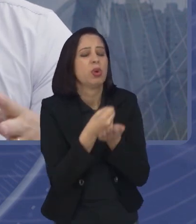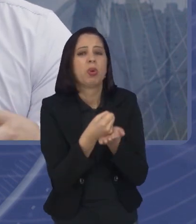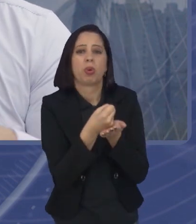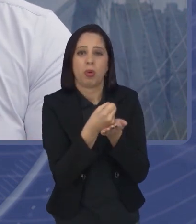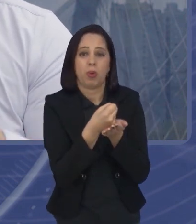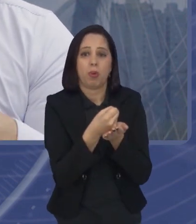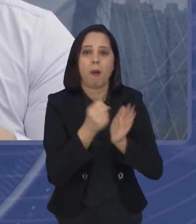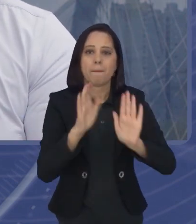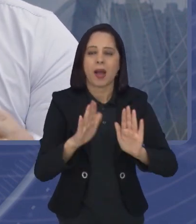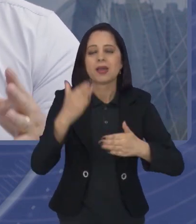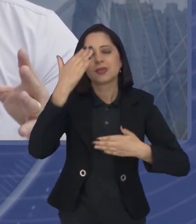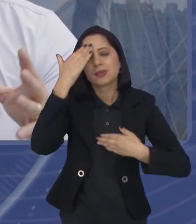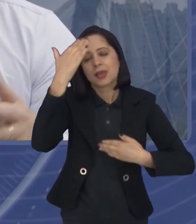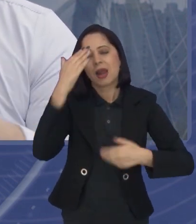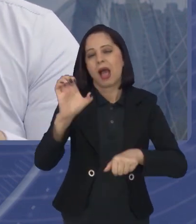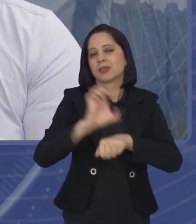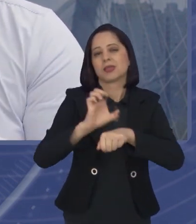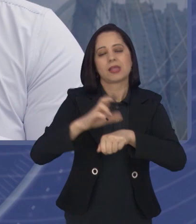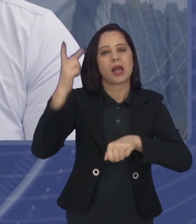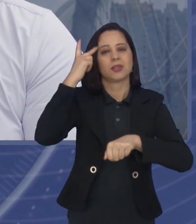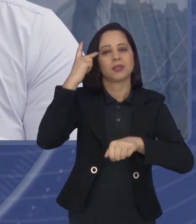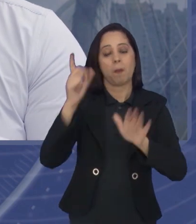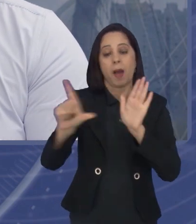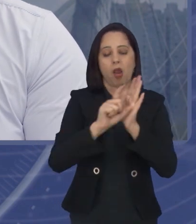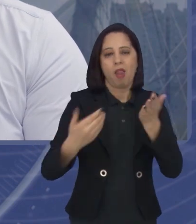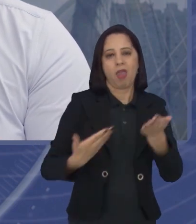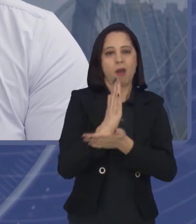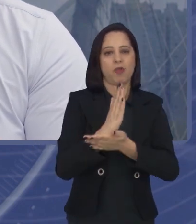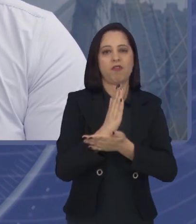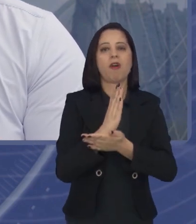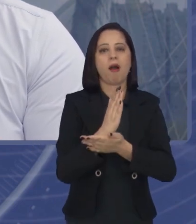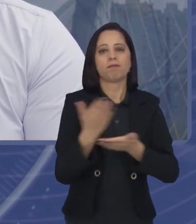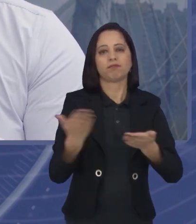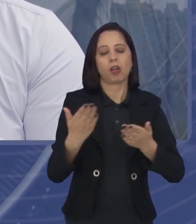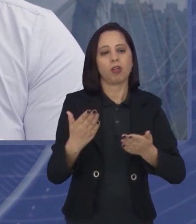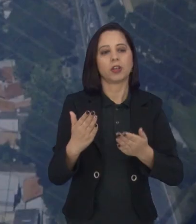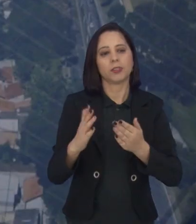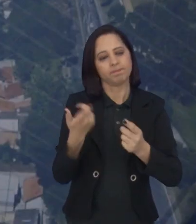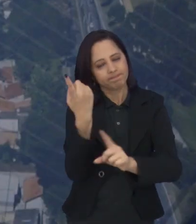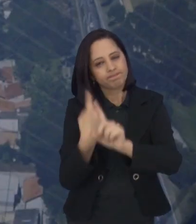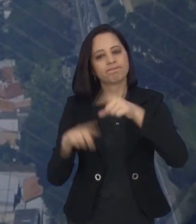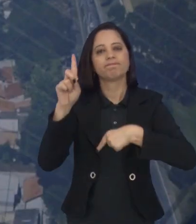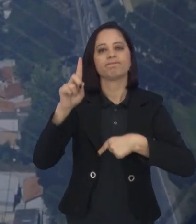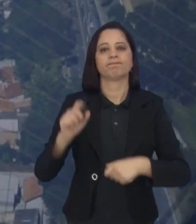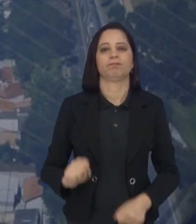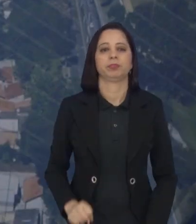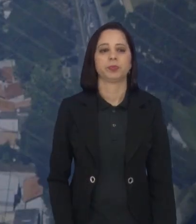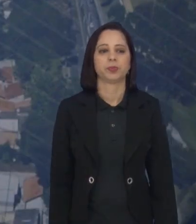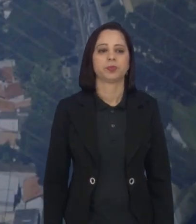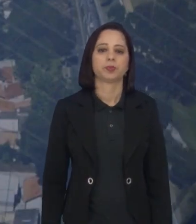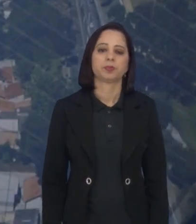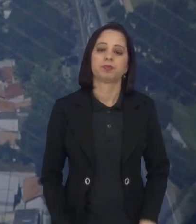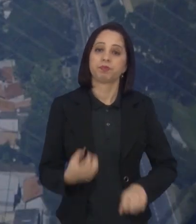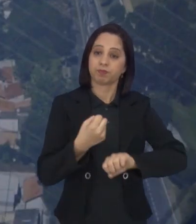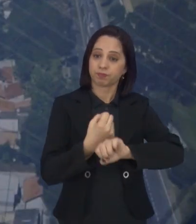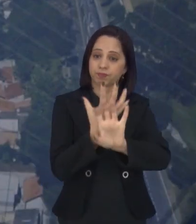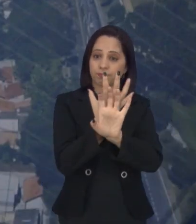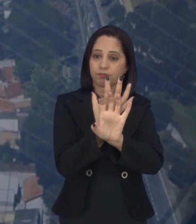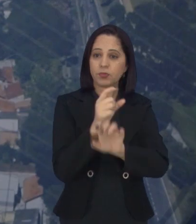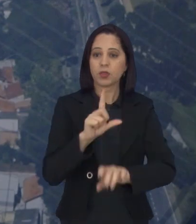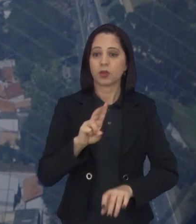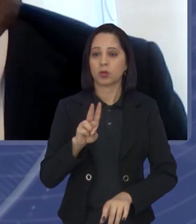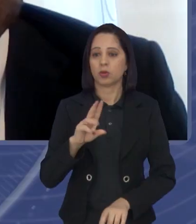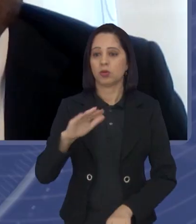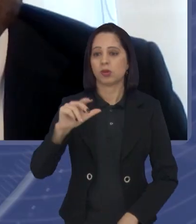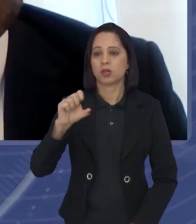graças ao Estado de São Paulo. Isso aí vai ser uma onda que vai tomar os estados. Tá certo, vamos voltar com o Lucas. Lucas, a gente falou